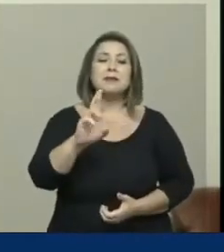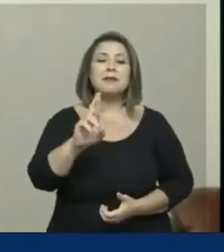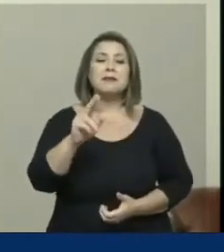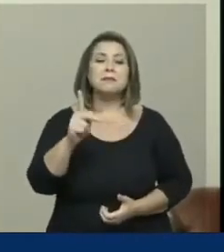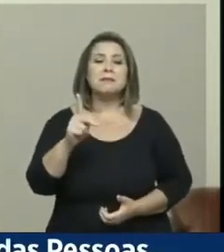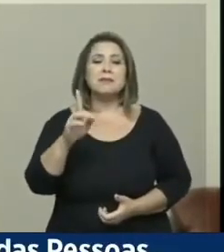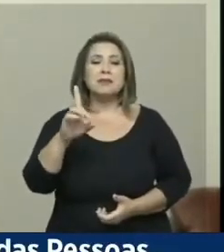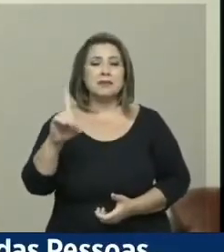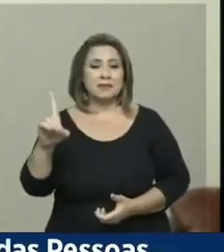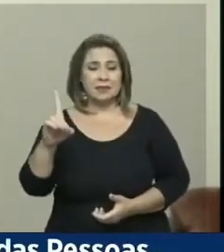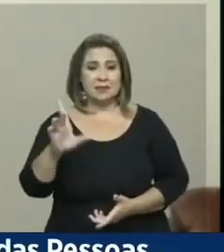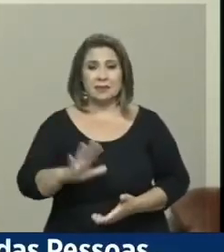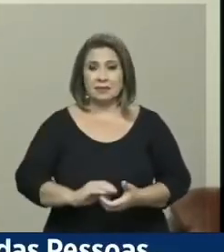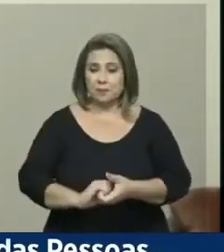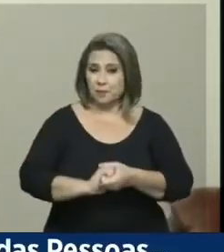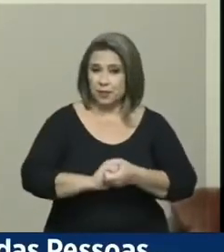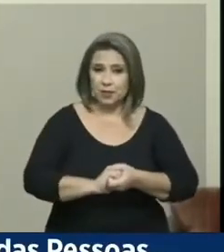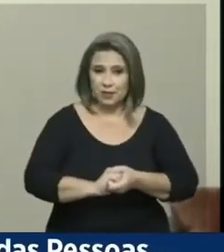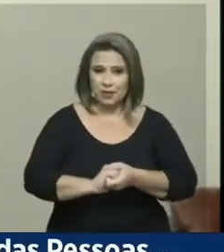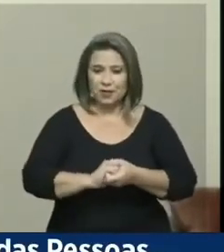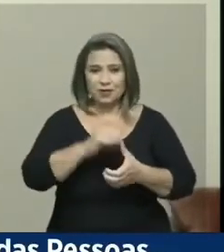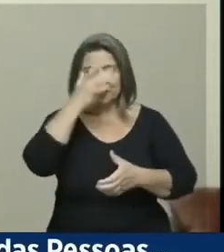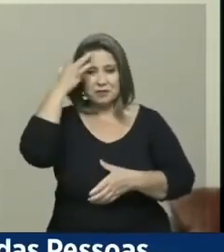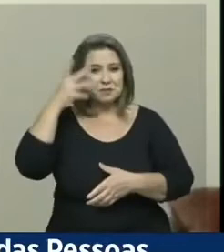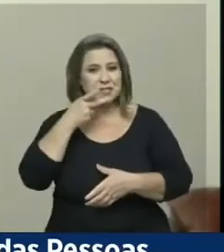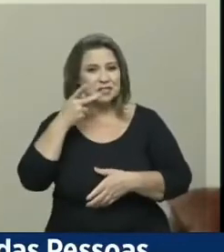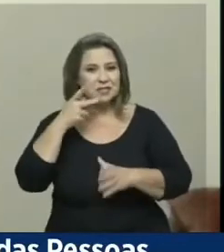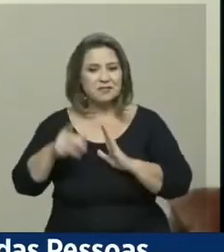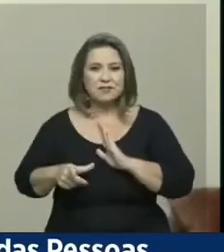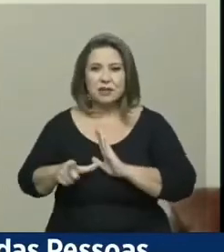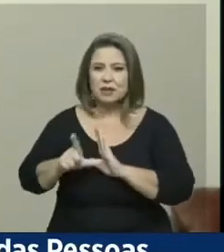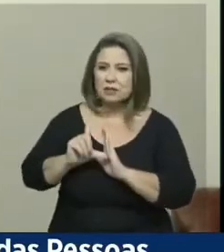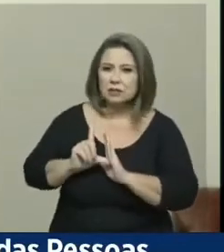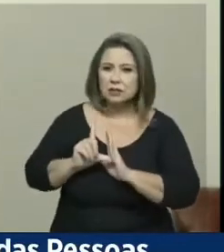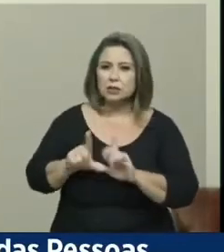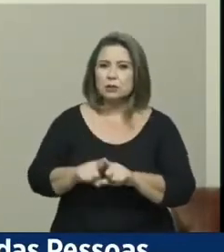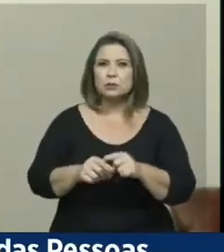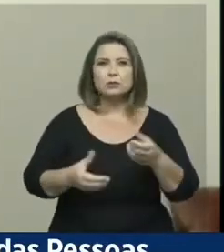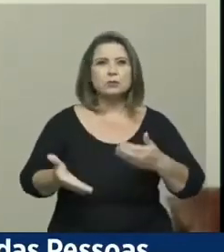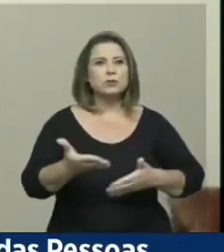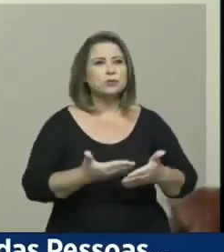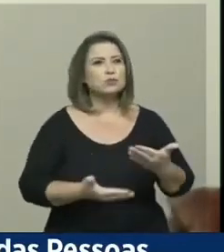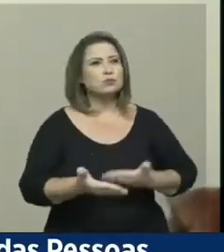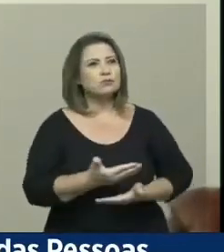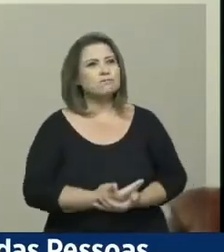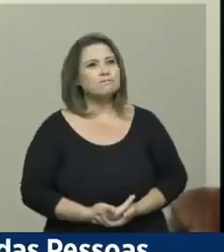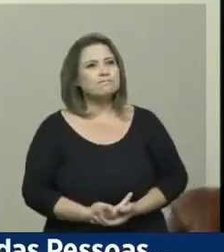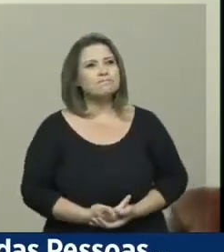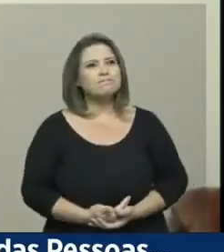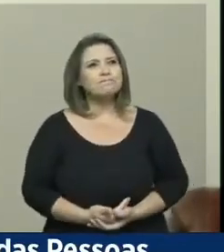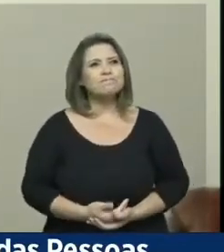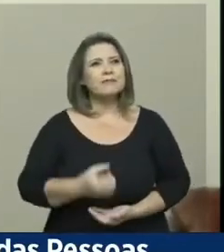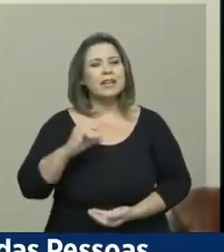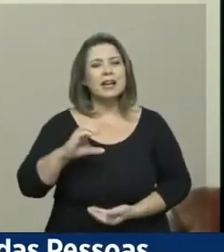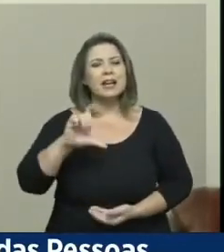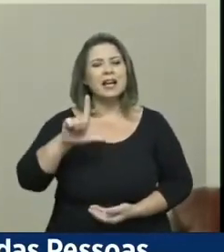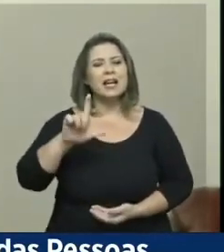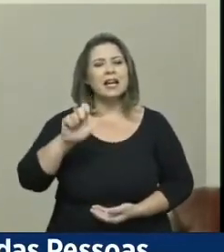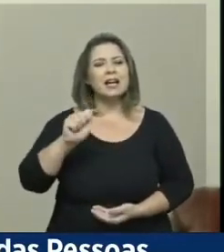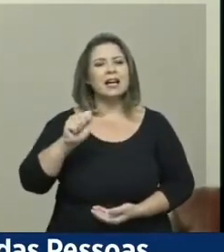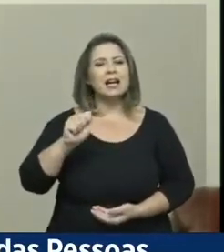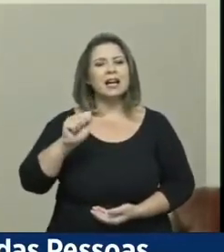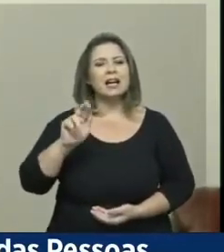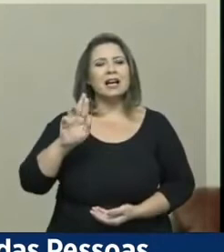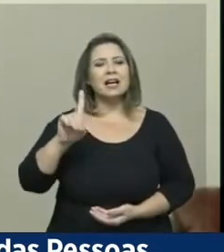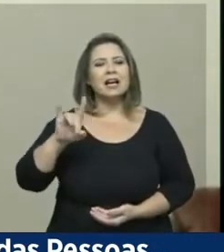Quero cumprimentar aos que me antecederam, na pessoa do doutor Cláudio Panueiro, e na pessoa